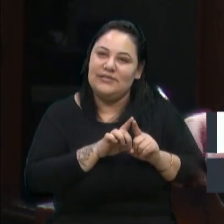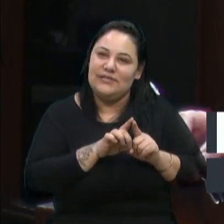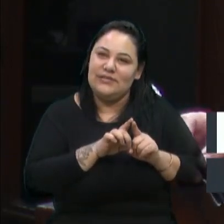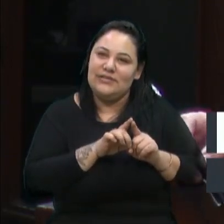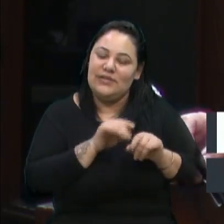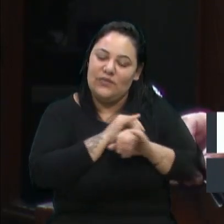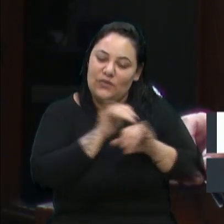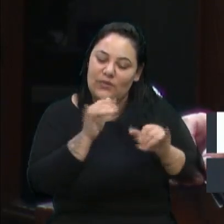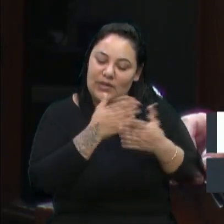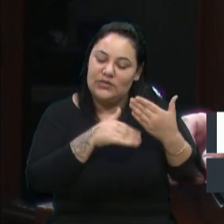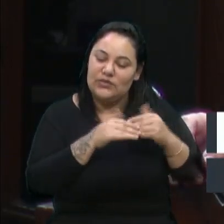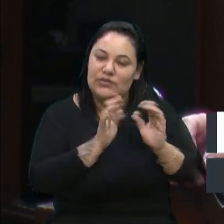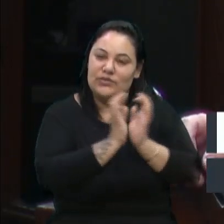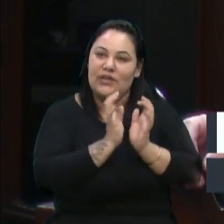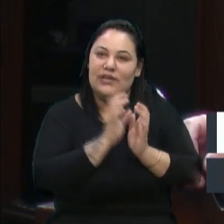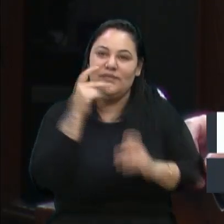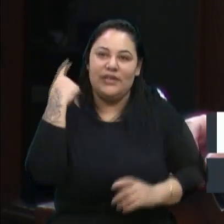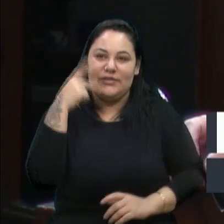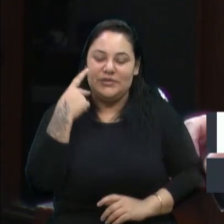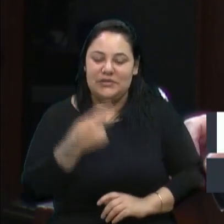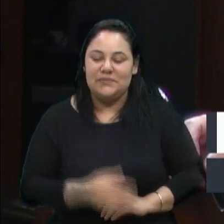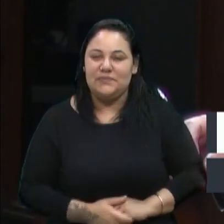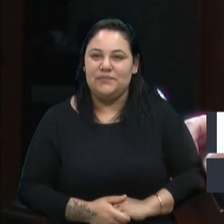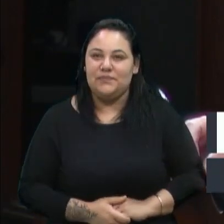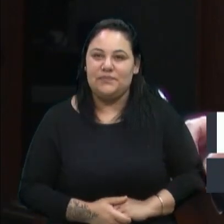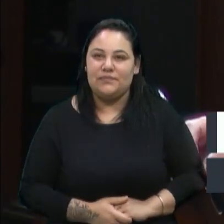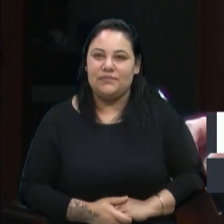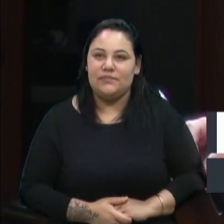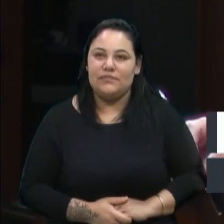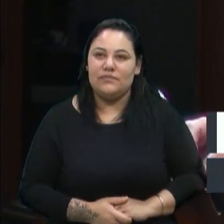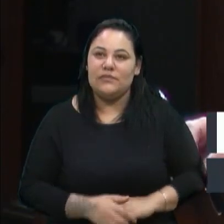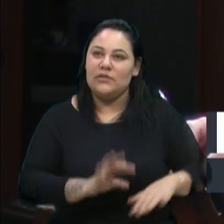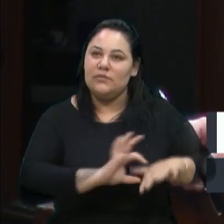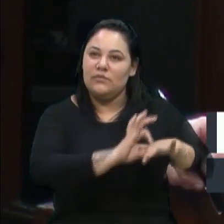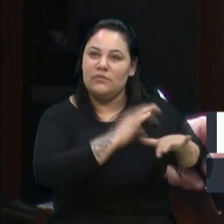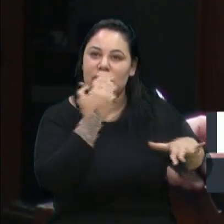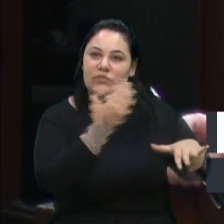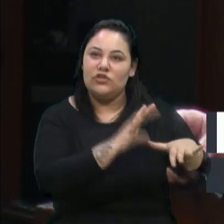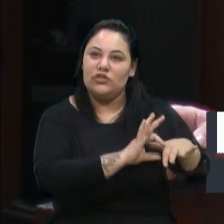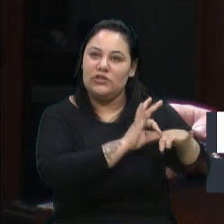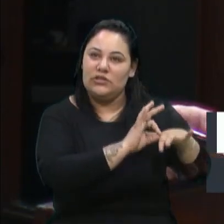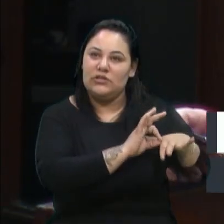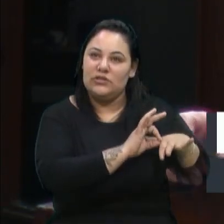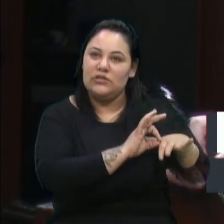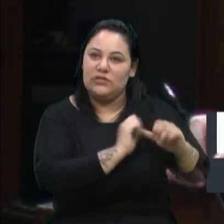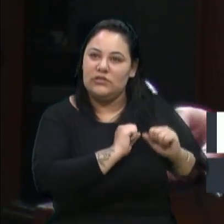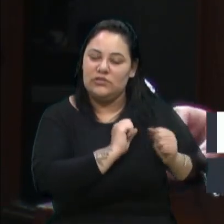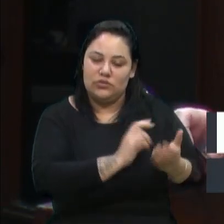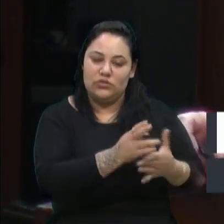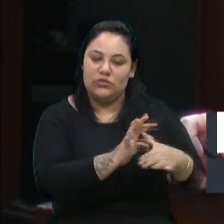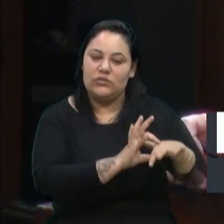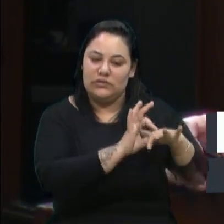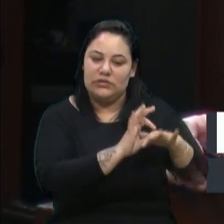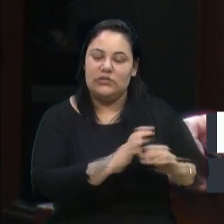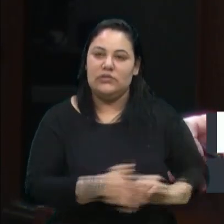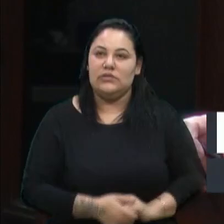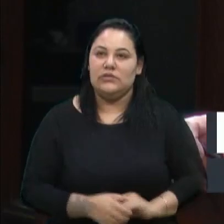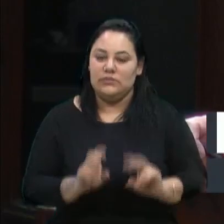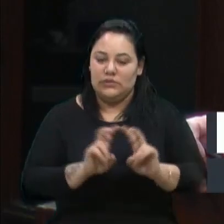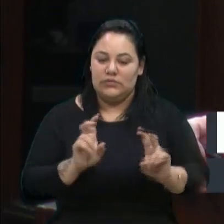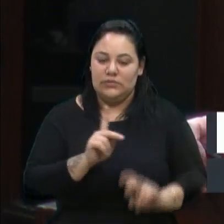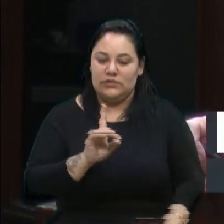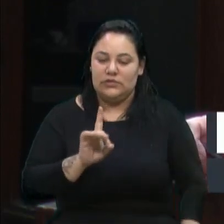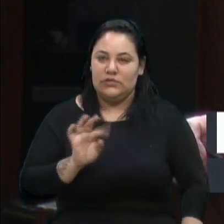todos os colegas vereadores. Presidente, uma declaração de líder no momento oportuno. Segue a declaração de líder, mangado PDT.